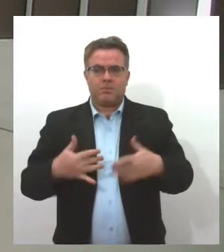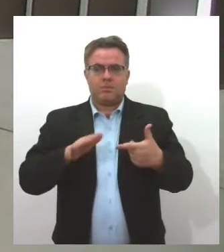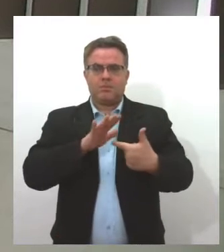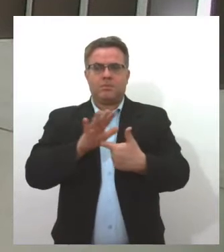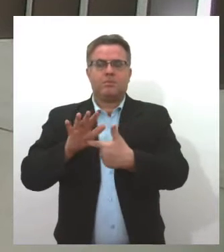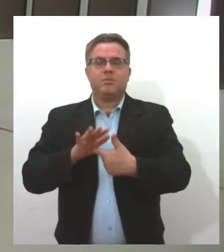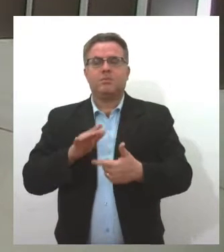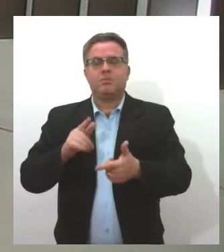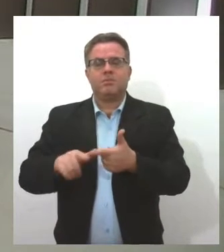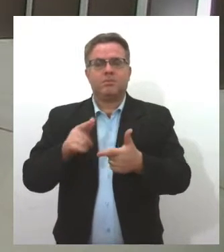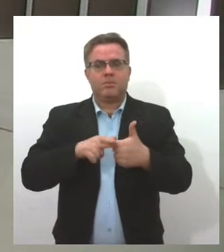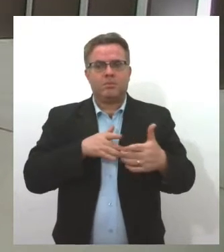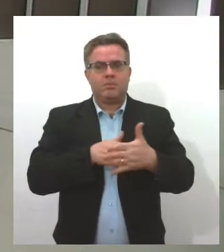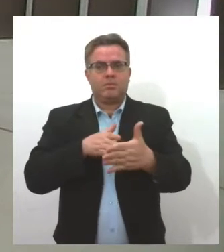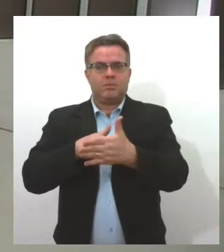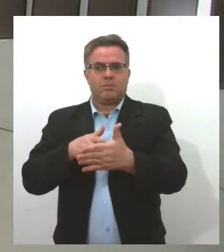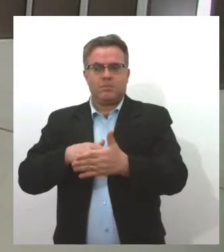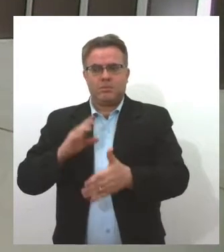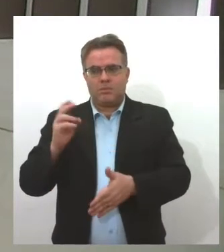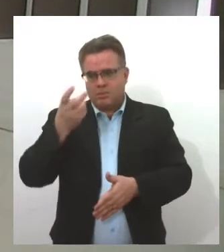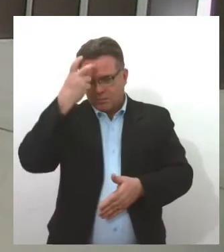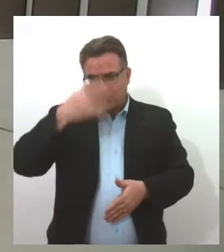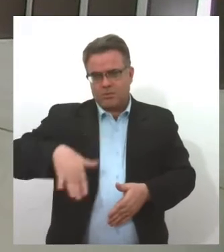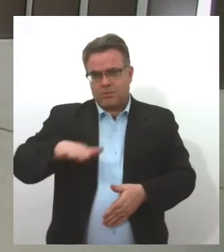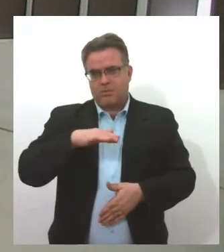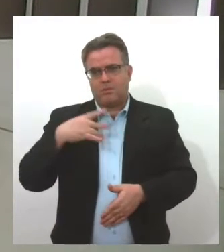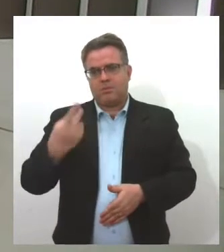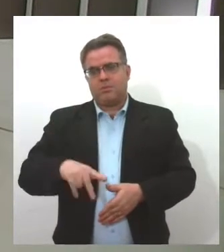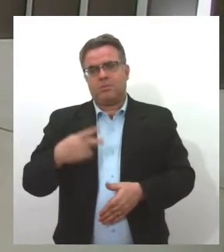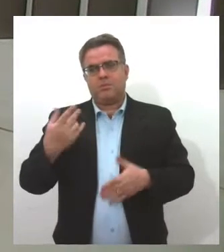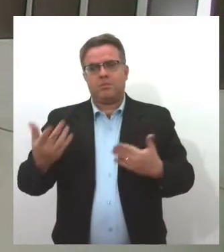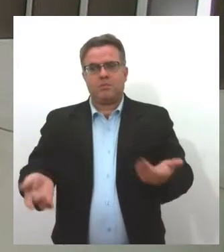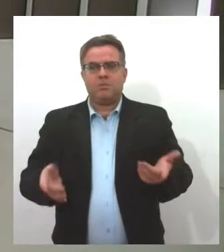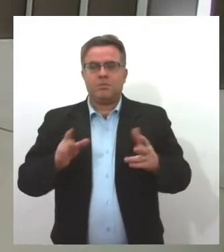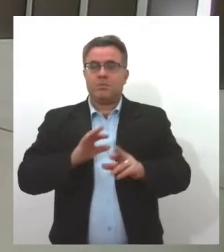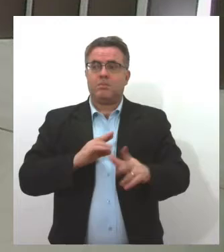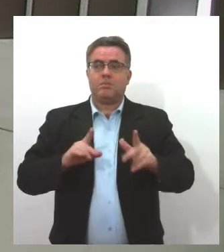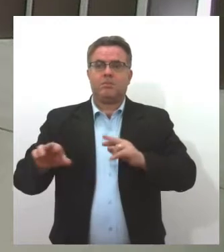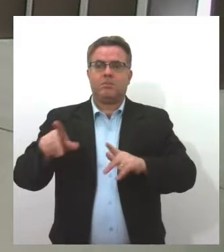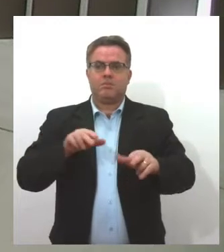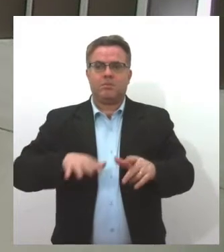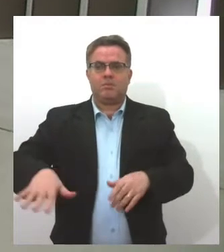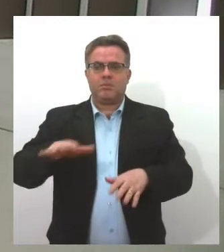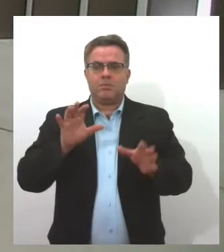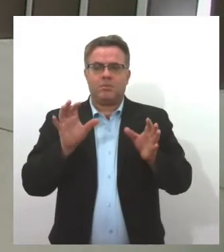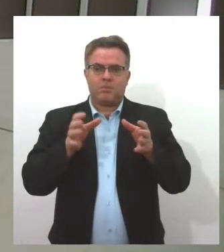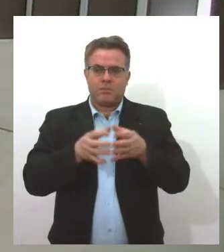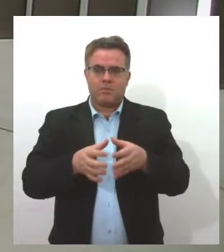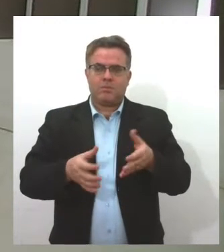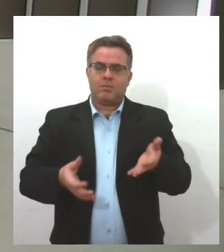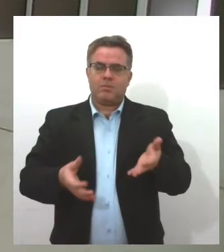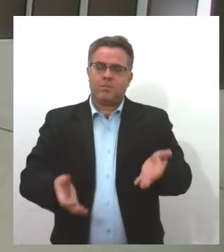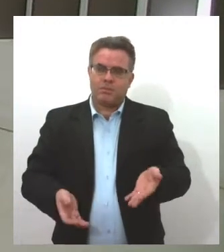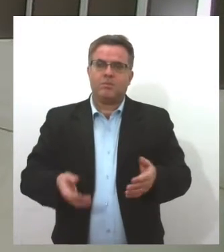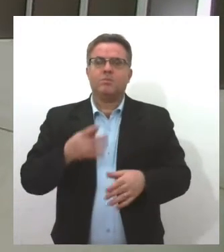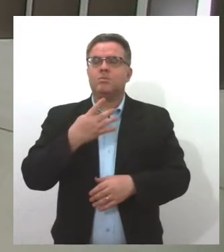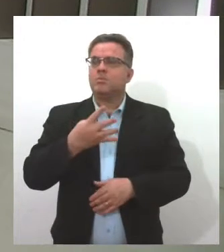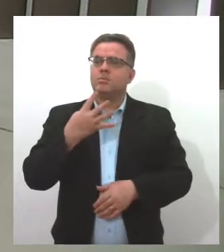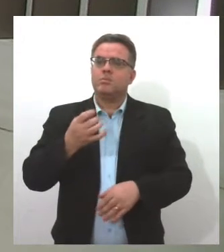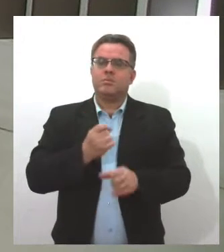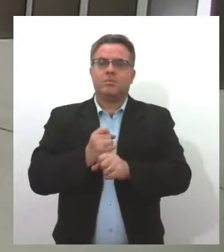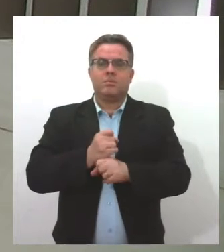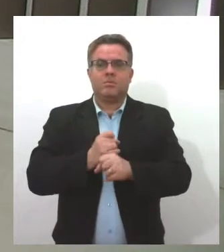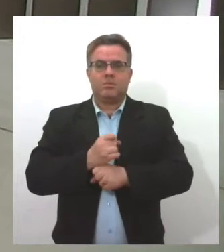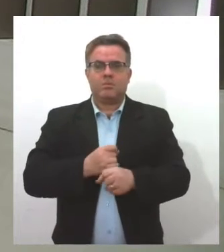impactos ao setor cultural do nosso Estado. E não foi diferente com o Grupo Emboaça. A companhia que completa 44 anos